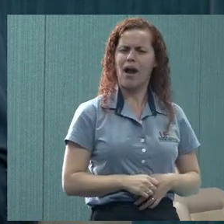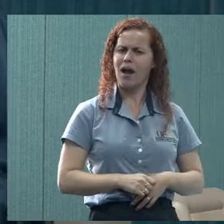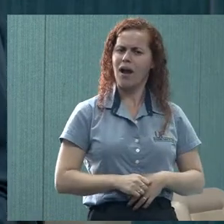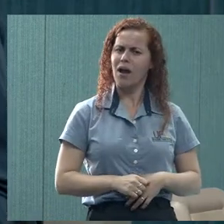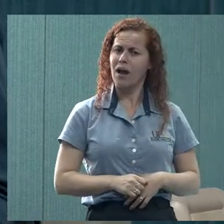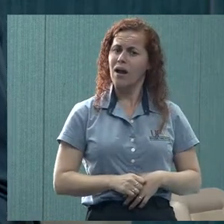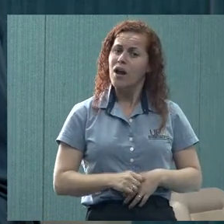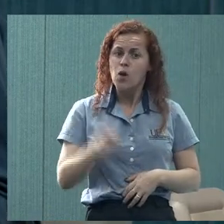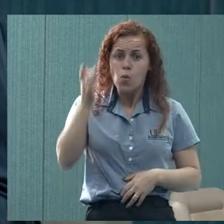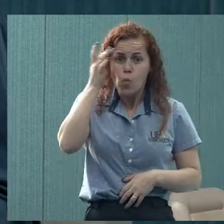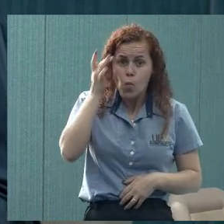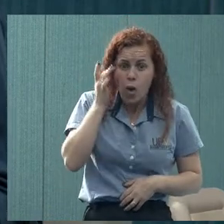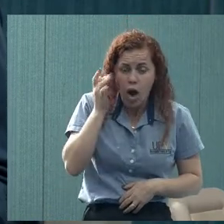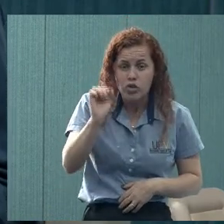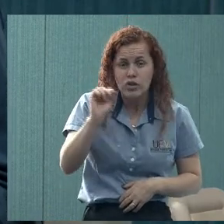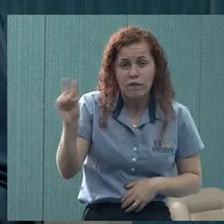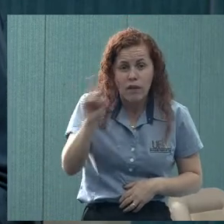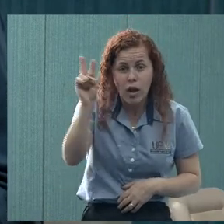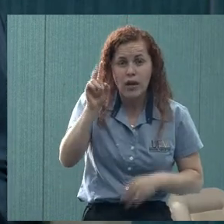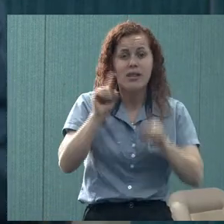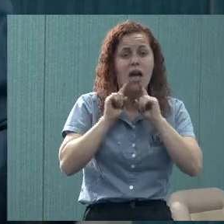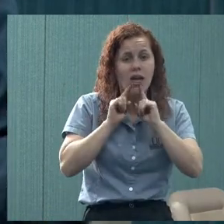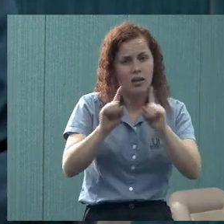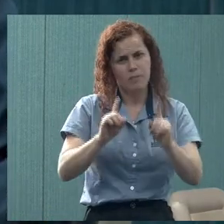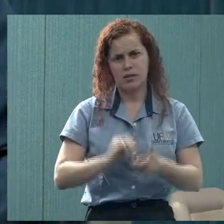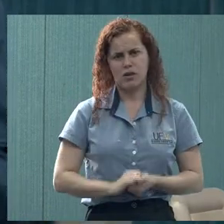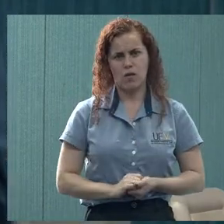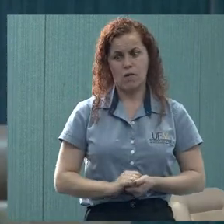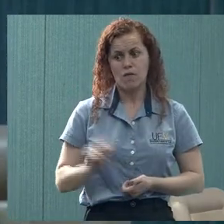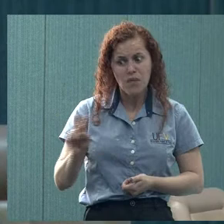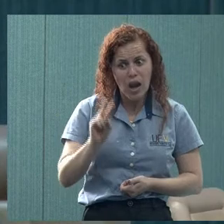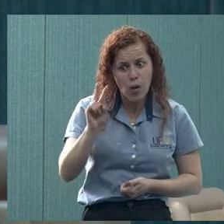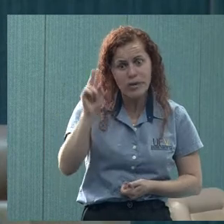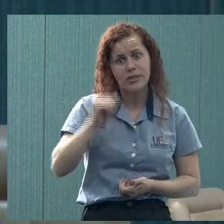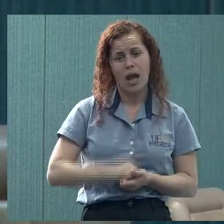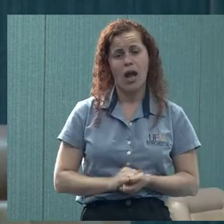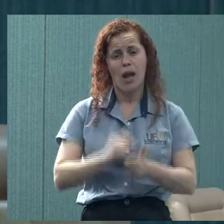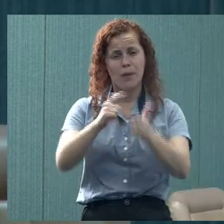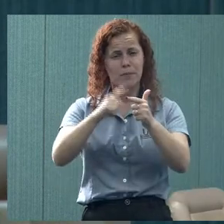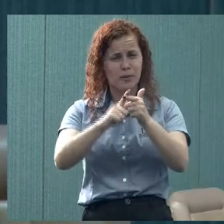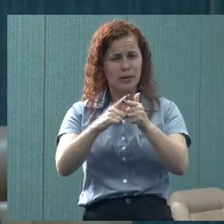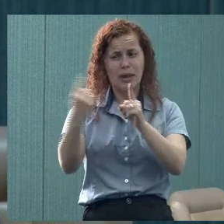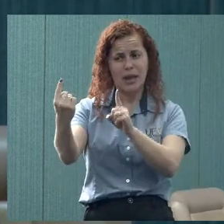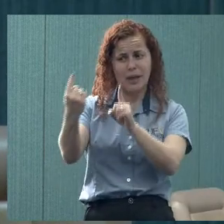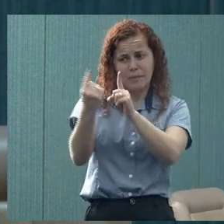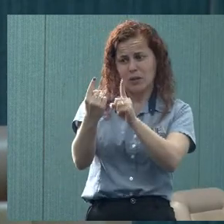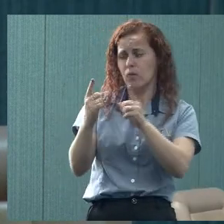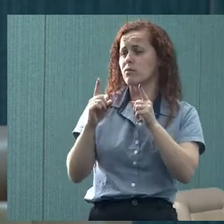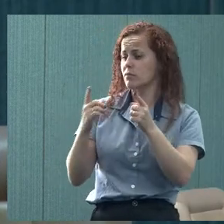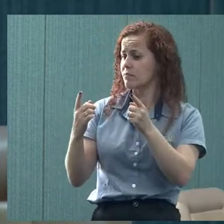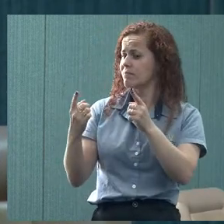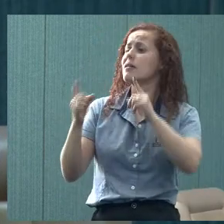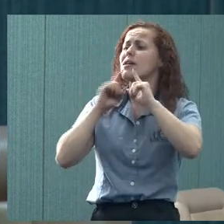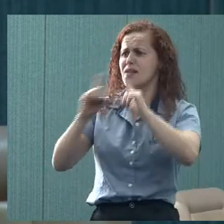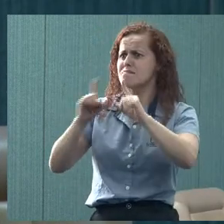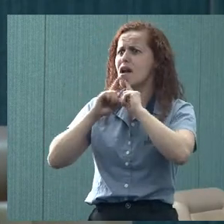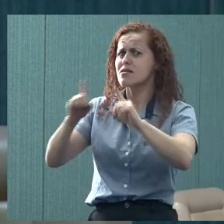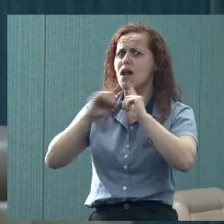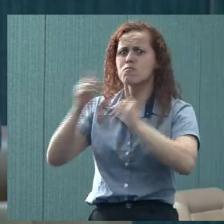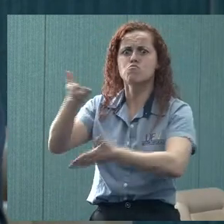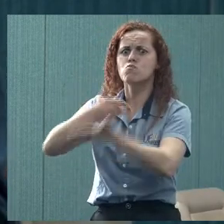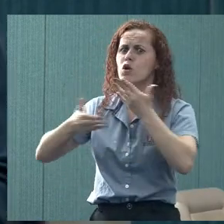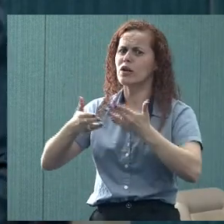e eu acho que a gente tem que valorizar a reclamação, a gente muitas vezes se aproxima das pessoas reclamando, não é